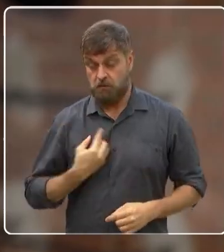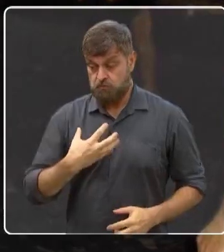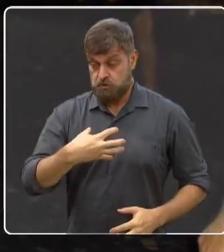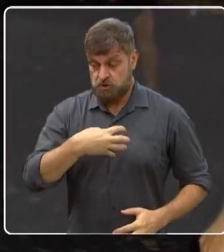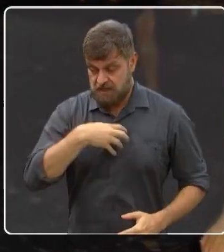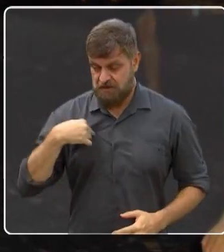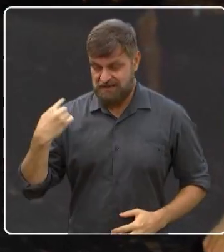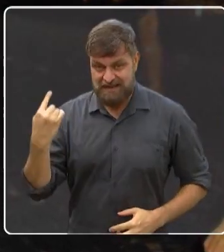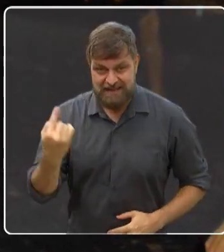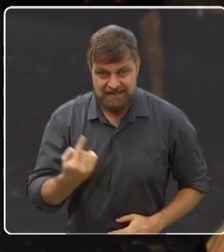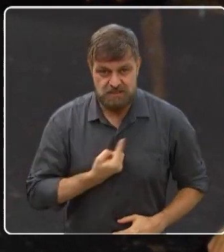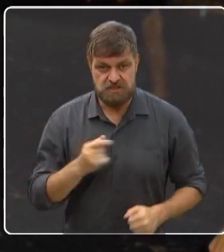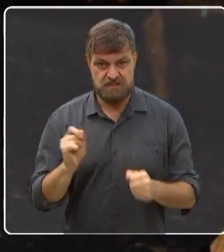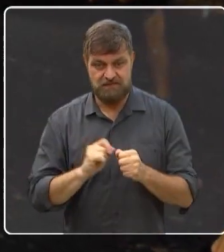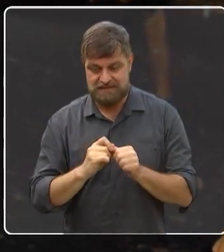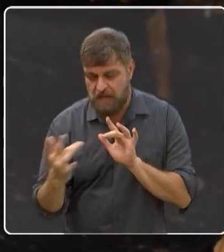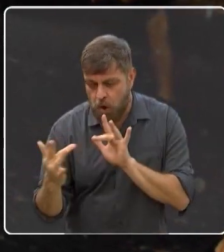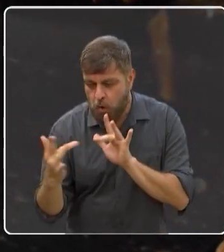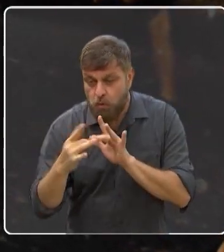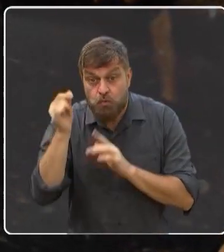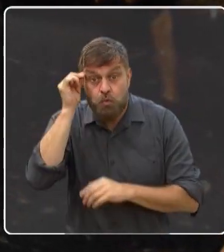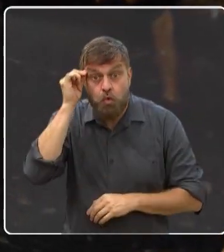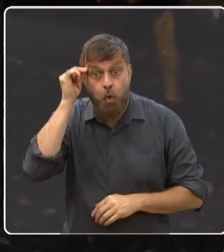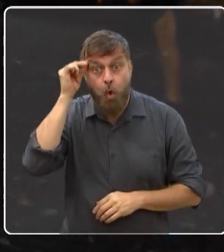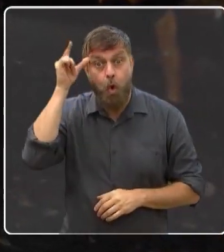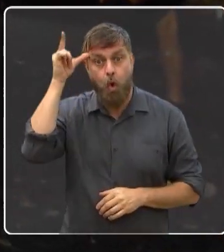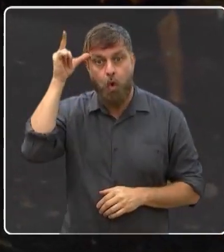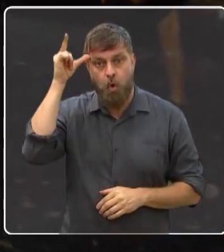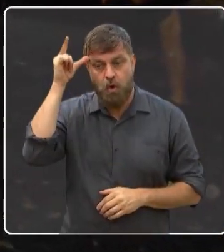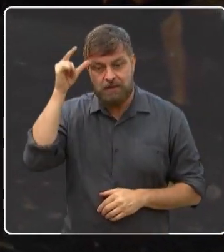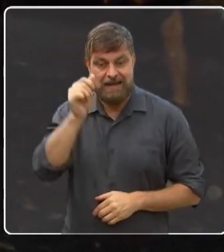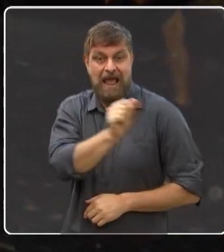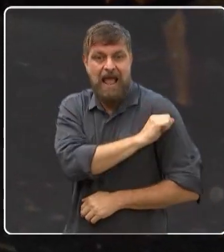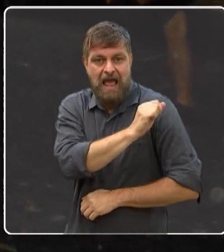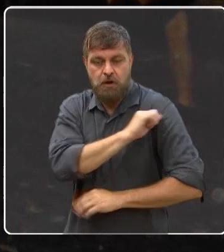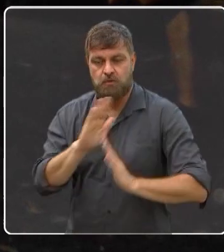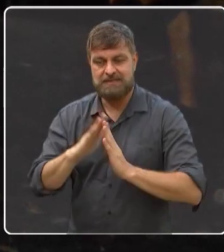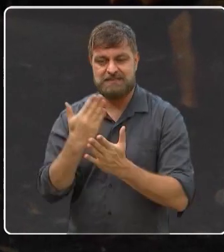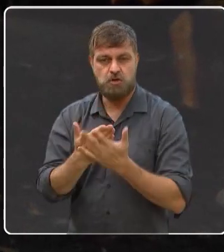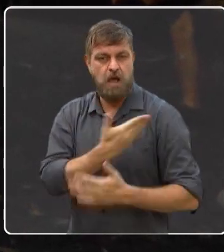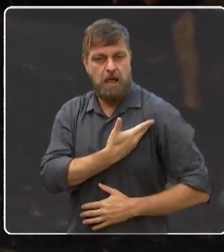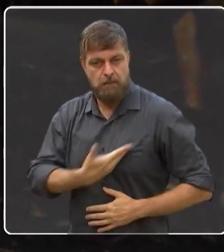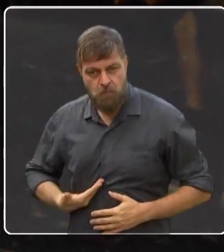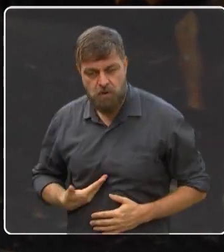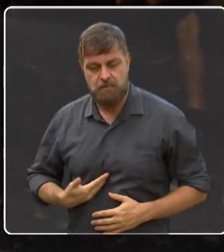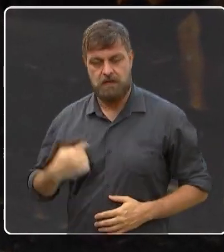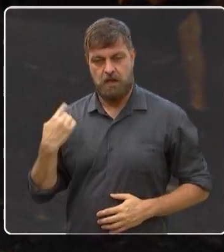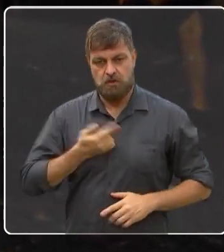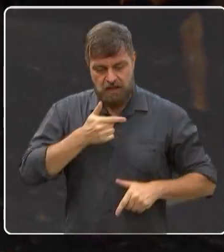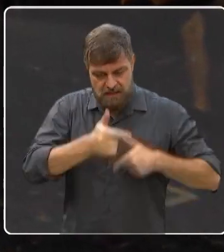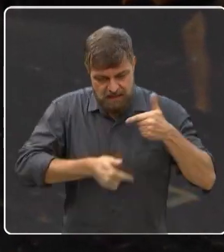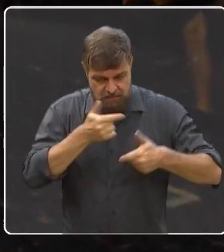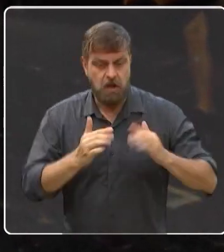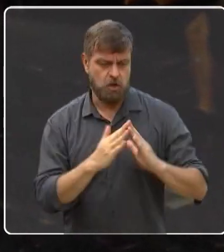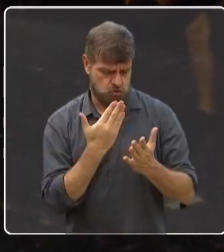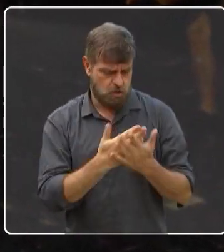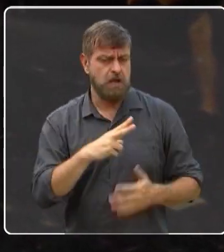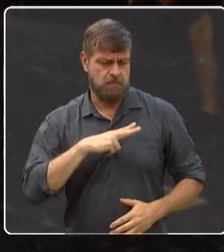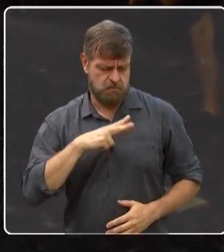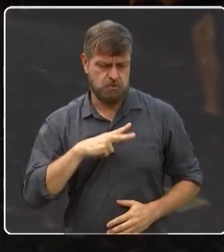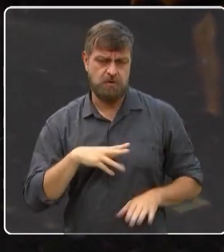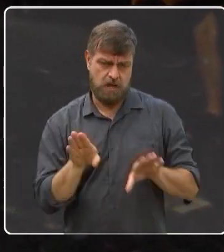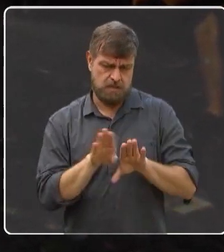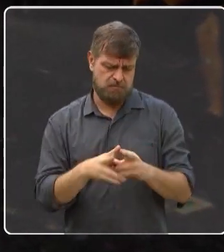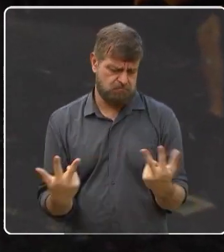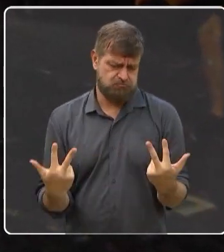forma da gente levar também um pouco de cultura para alunos de rede pública. Nós trabalhamos também com colégios particulares.